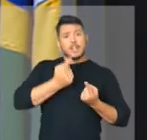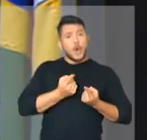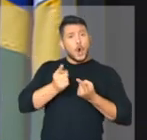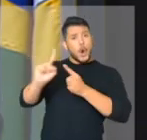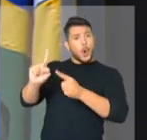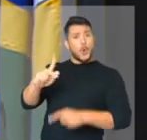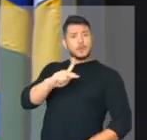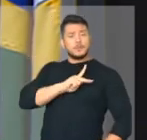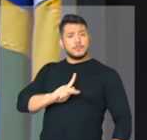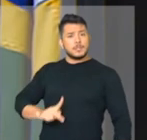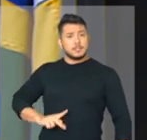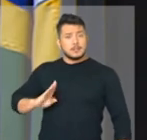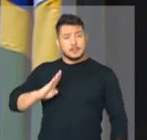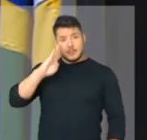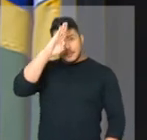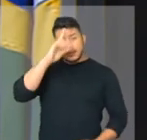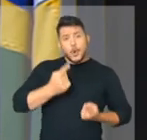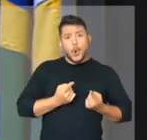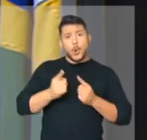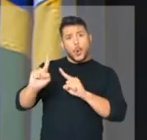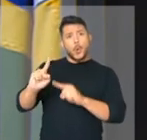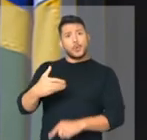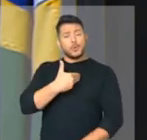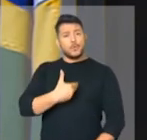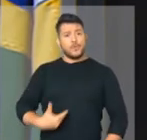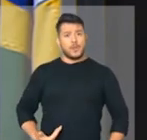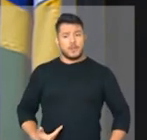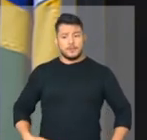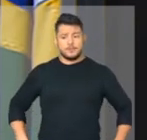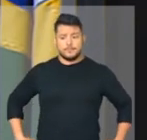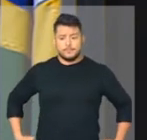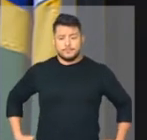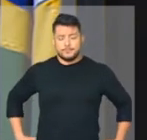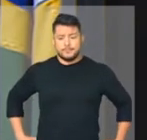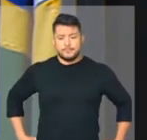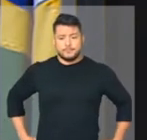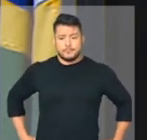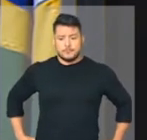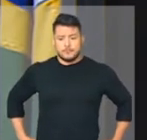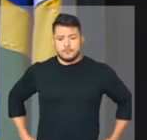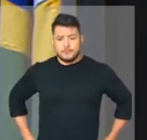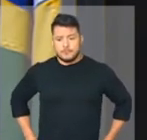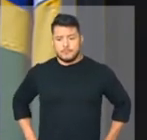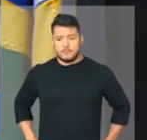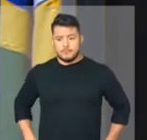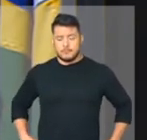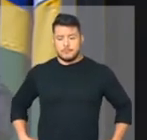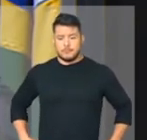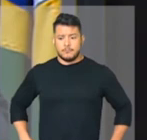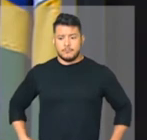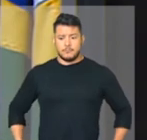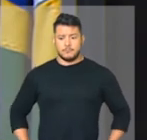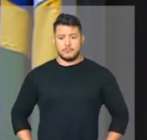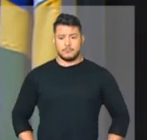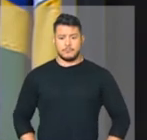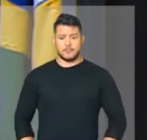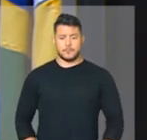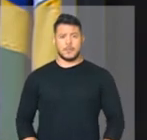e contra o governo Bolsonaro. Eu ouvi aqui, por exemplo, a deputada Jandira,